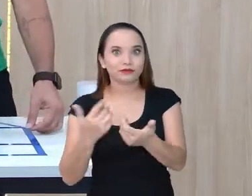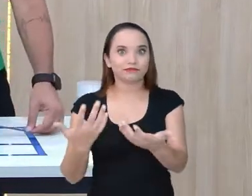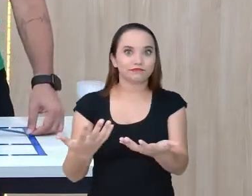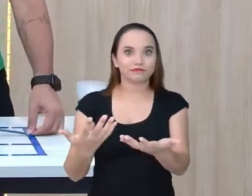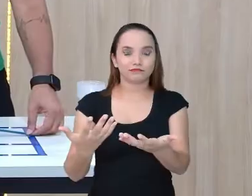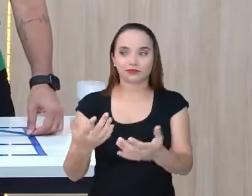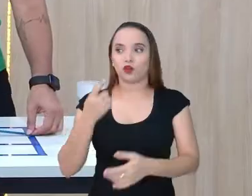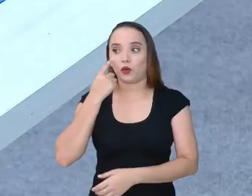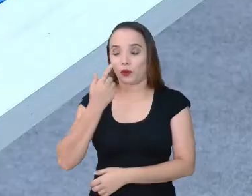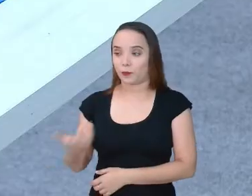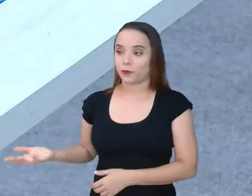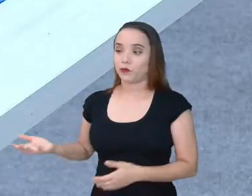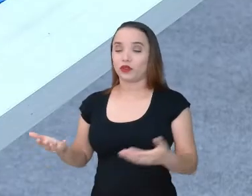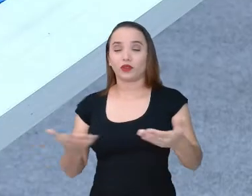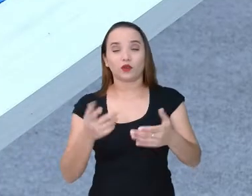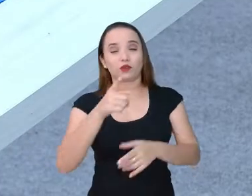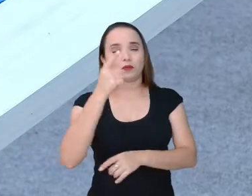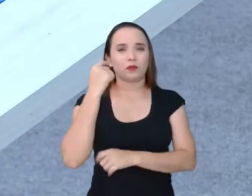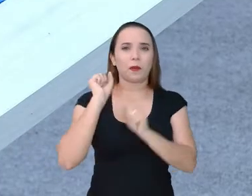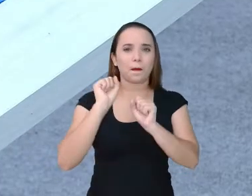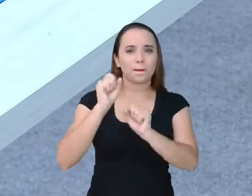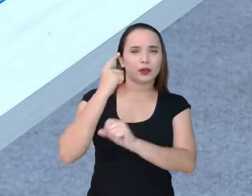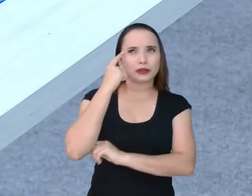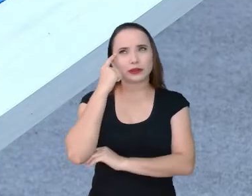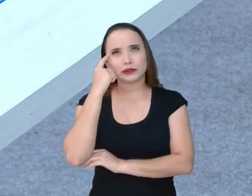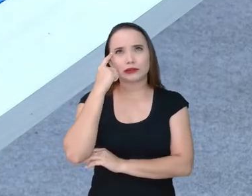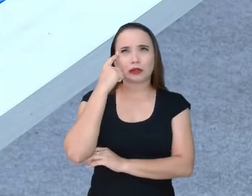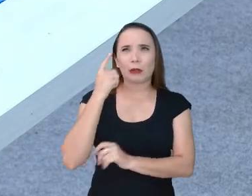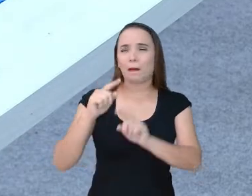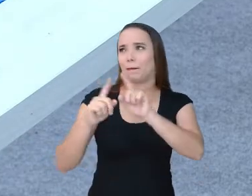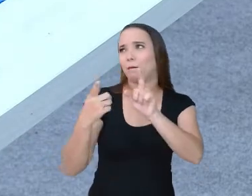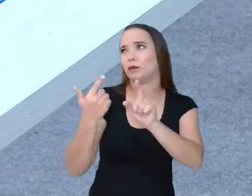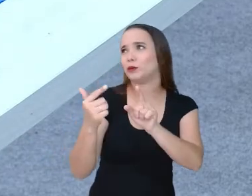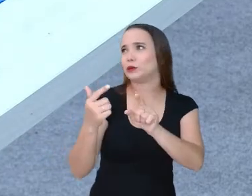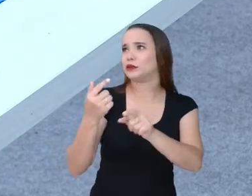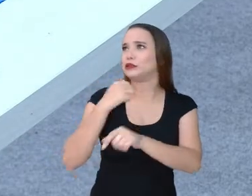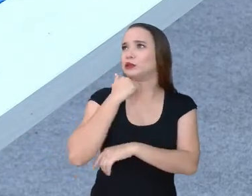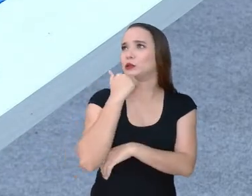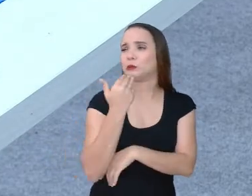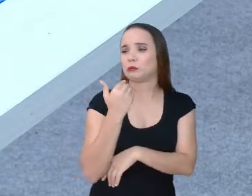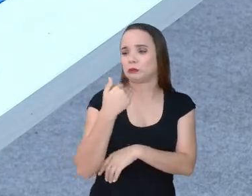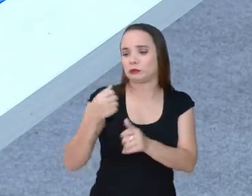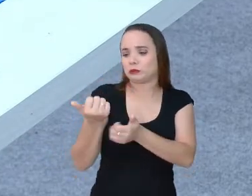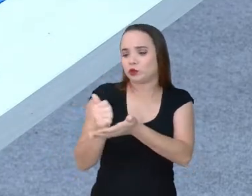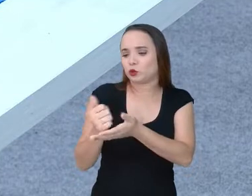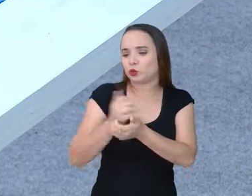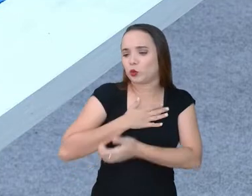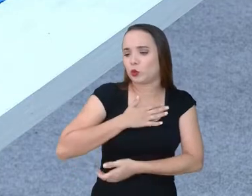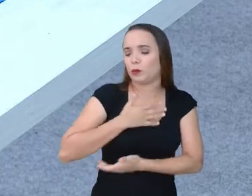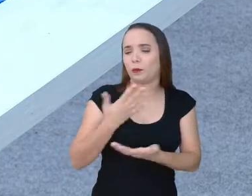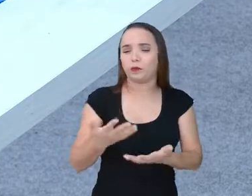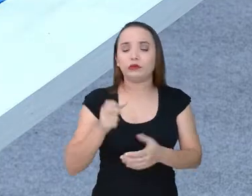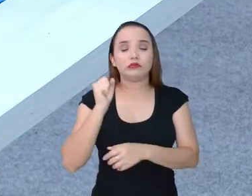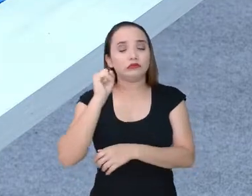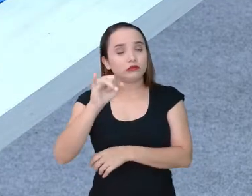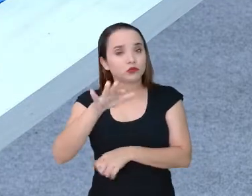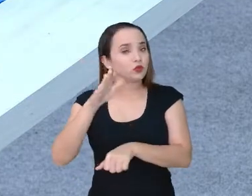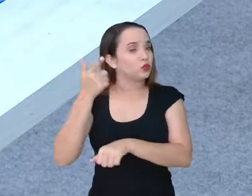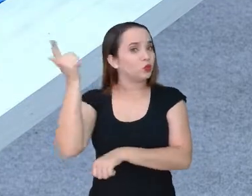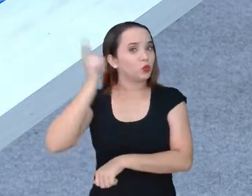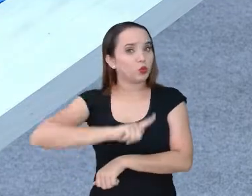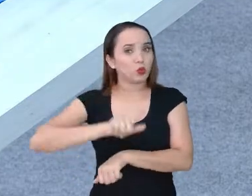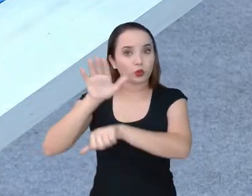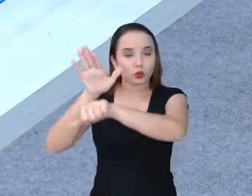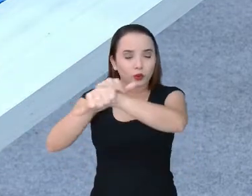E aí, ó, você pode estar pensando, ah, professor, mas eu não tenho ninguém aqui em casa agora pra jogar. Se você não conseguir chamar seus amigos, assim, né?